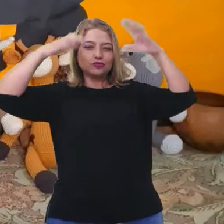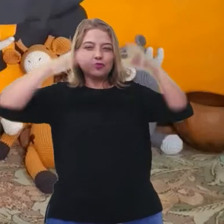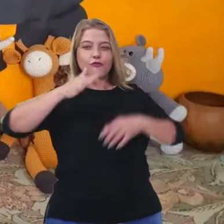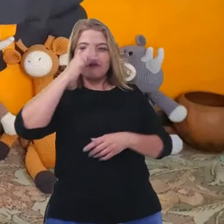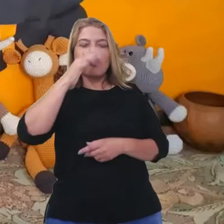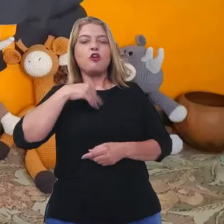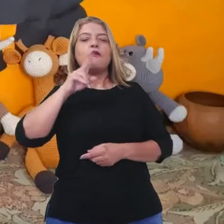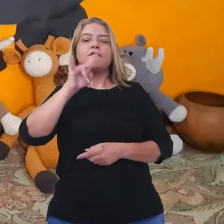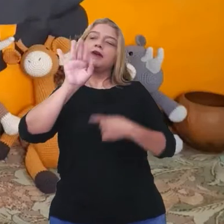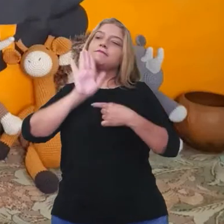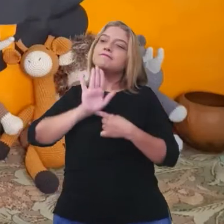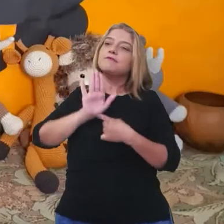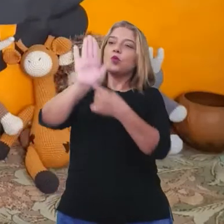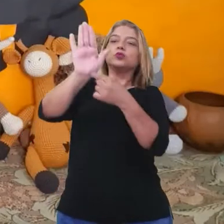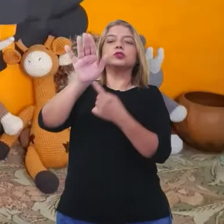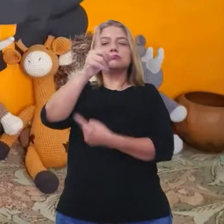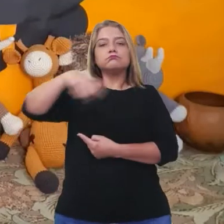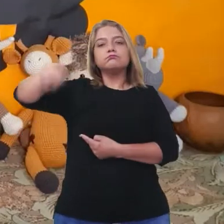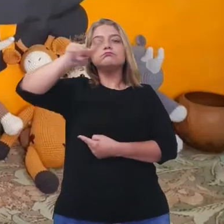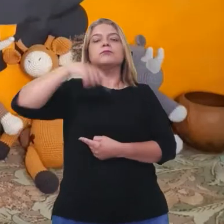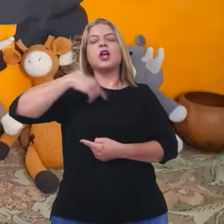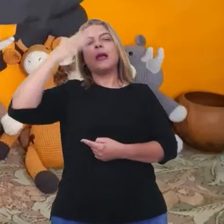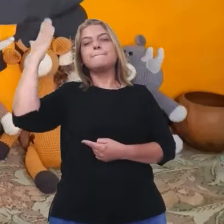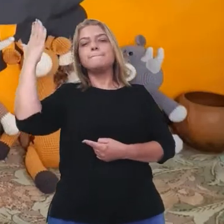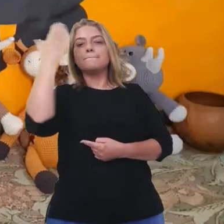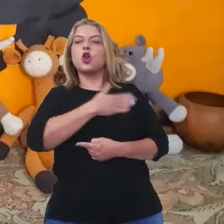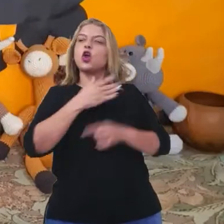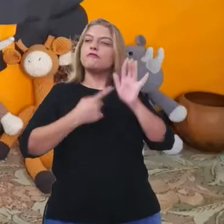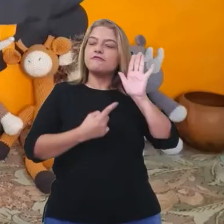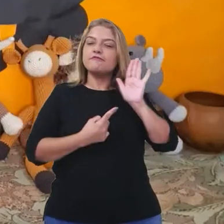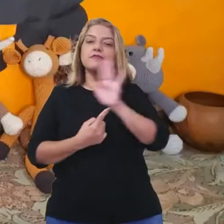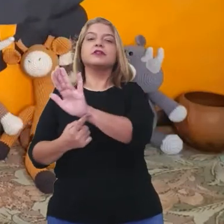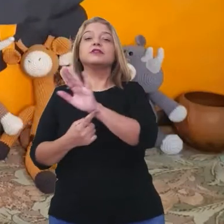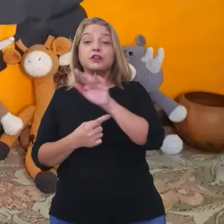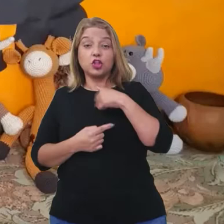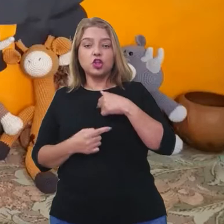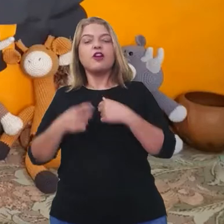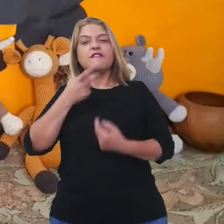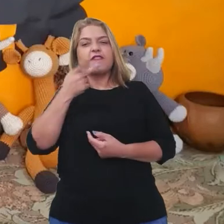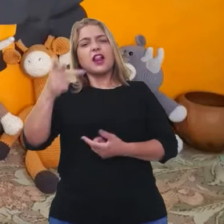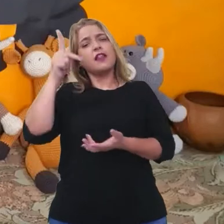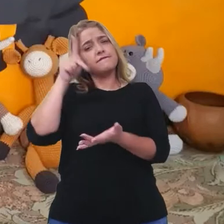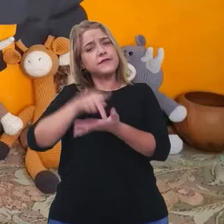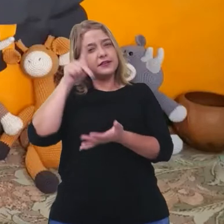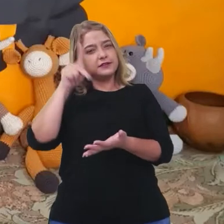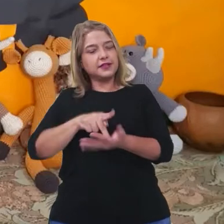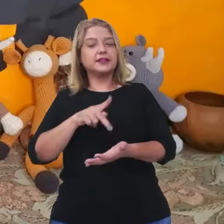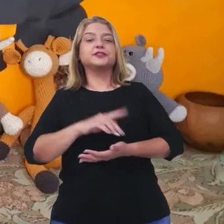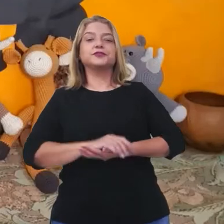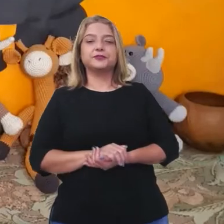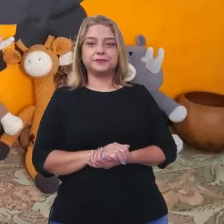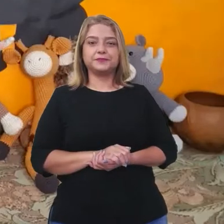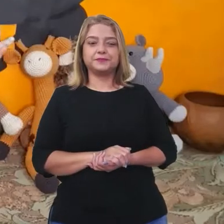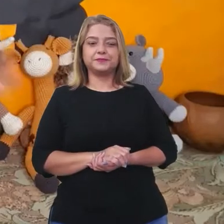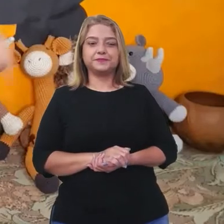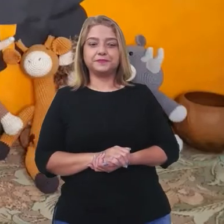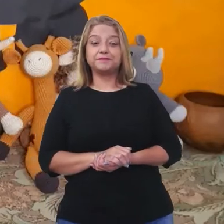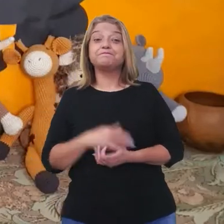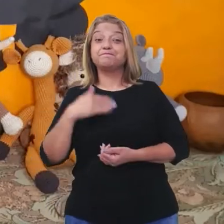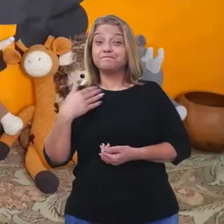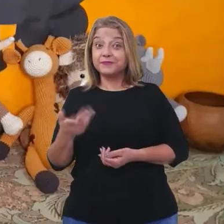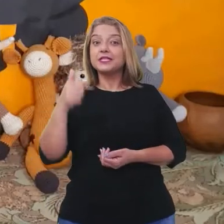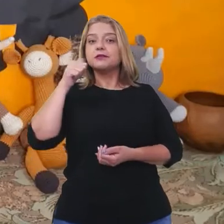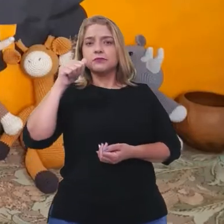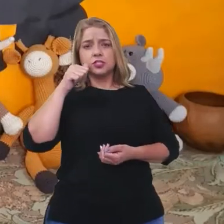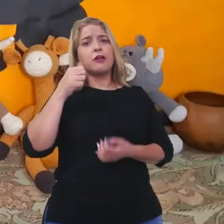vou mostrar para eles, vou provar para eles que eu estou falando a verdade. Ela estava